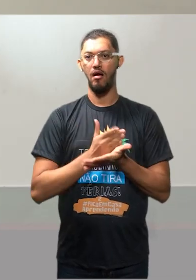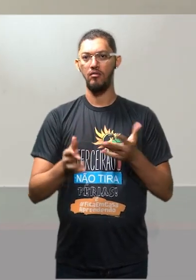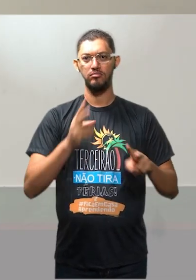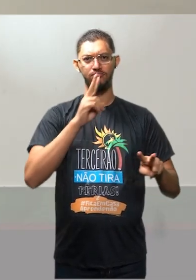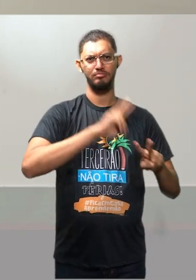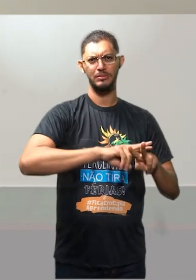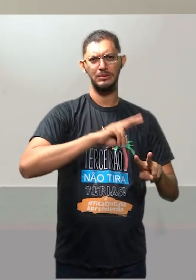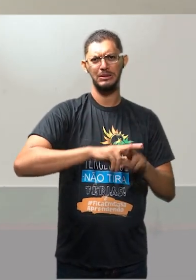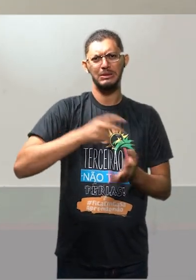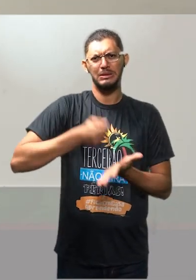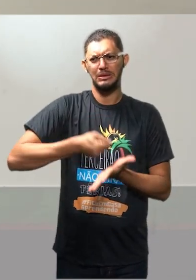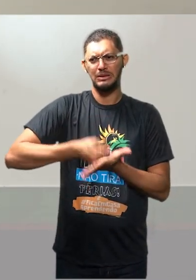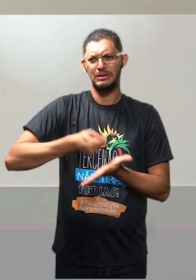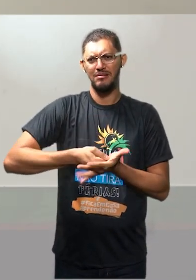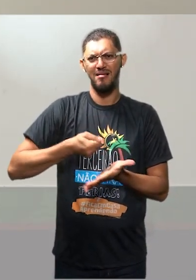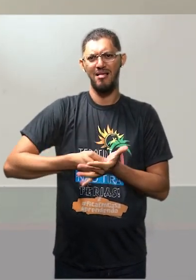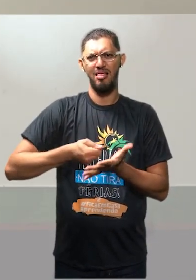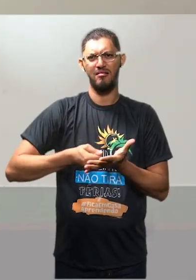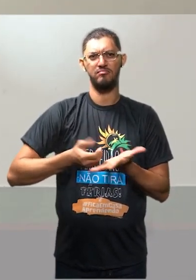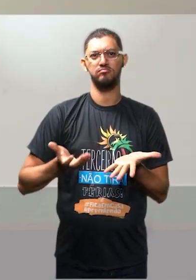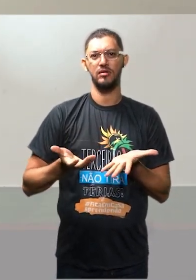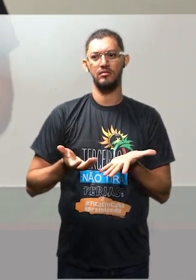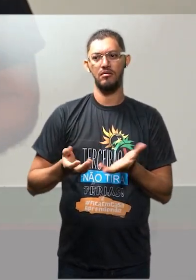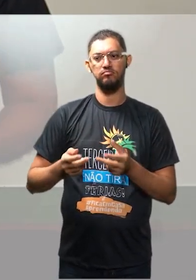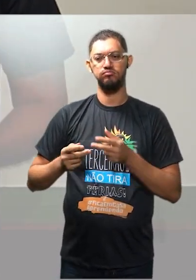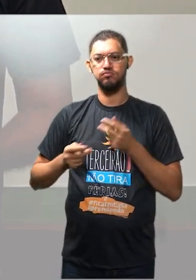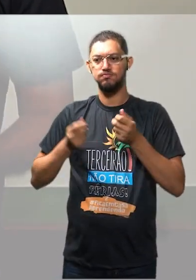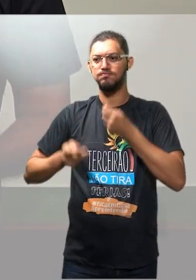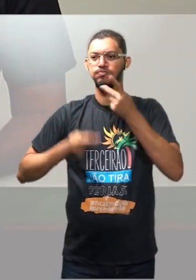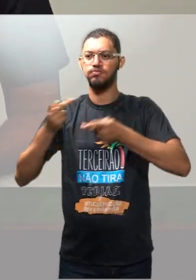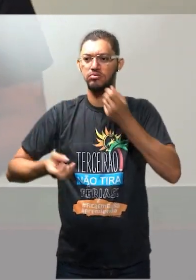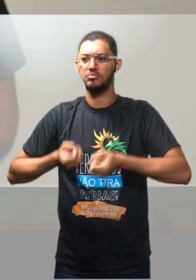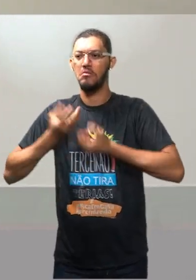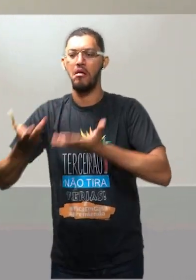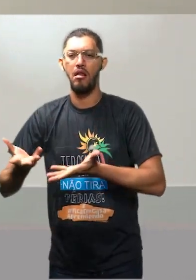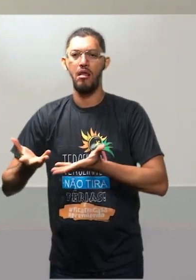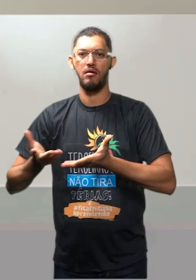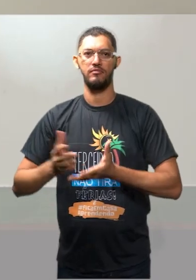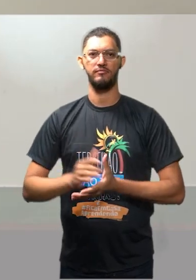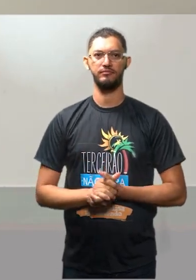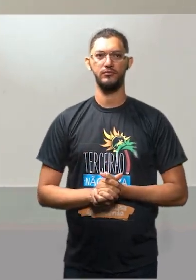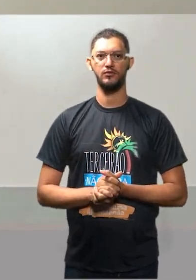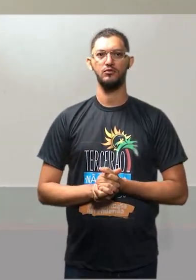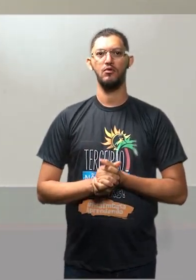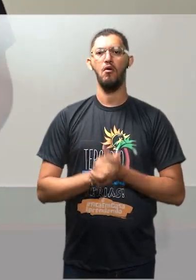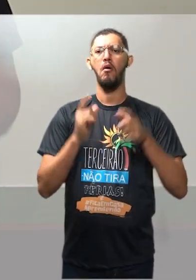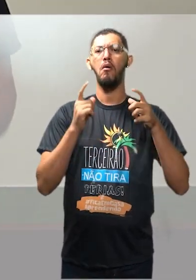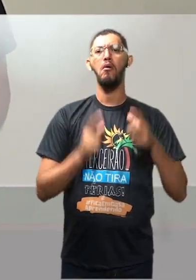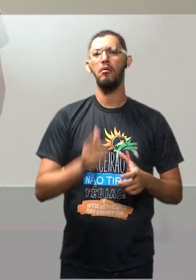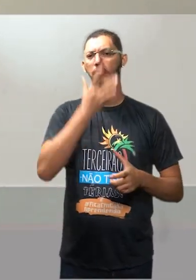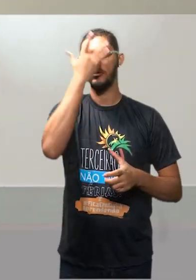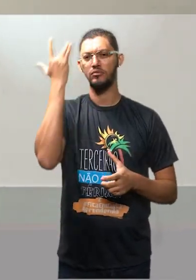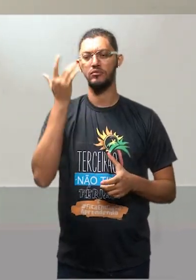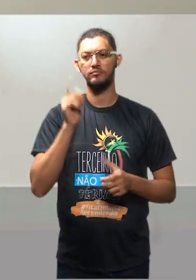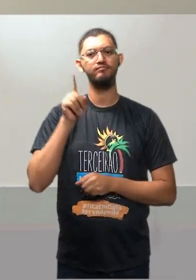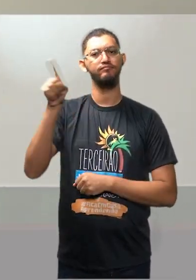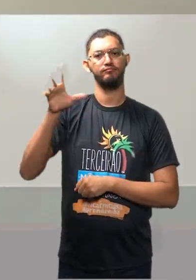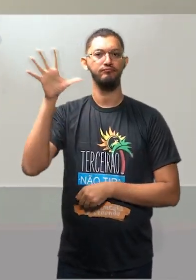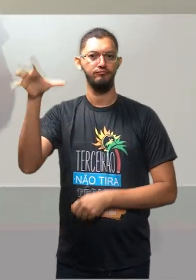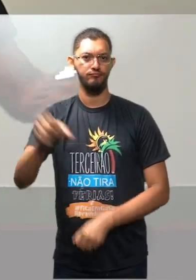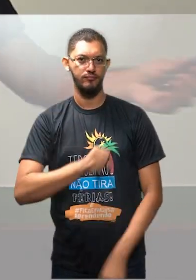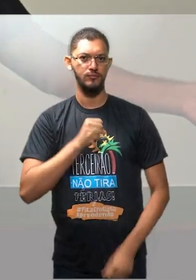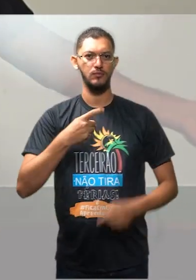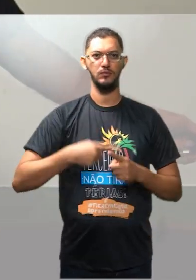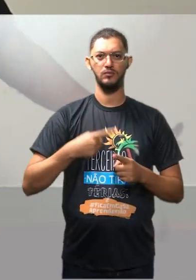tortura até entregar. É assim que eles faziam. Torturavam, torturavam, torturavam, até dizer onde fulano está. Está lá. Vai buscar.